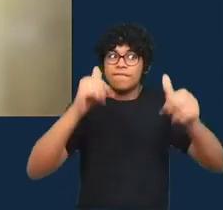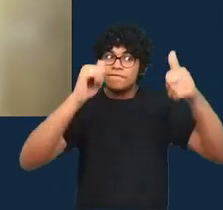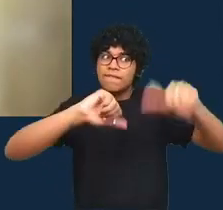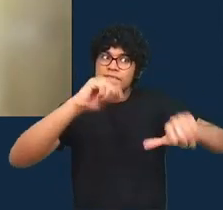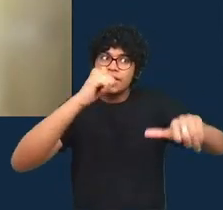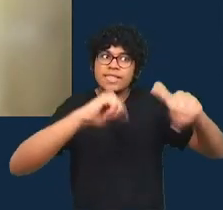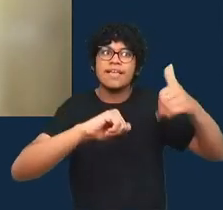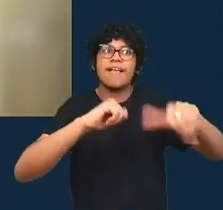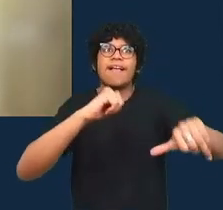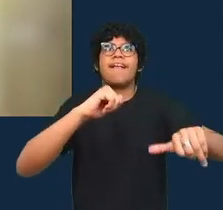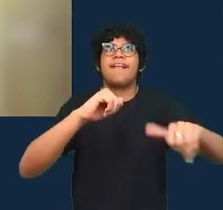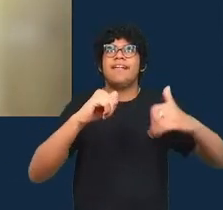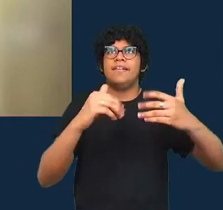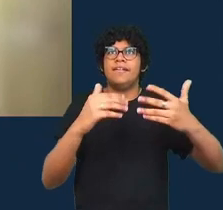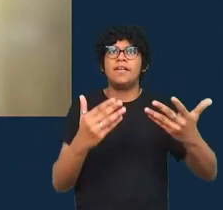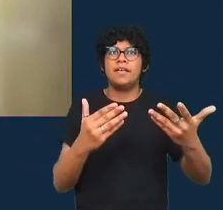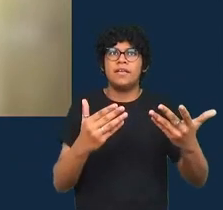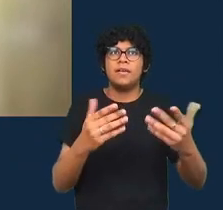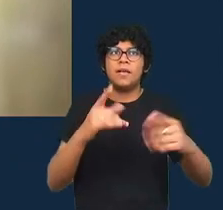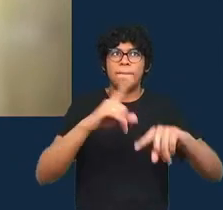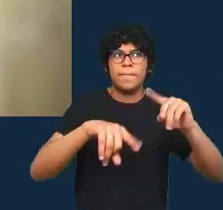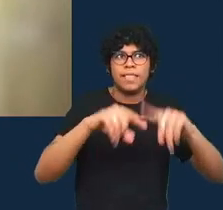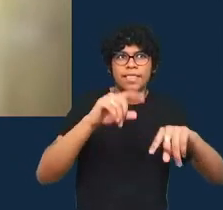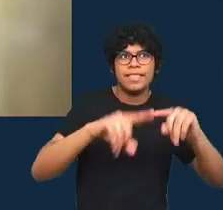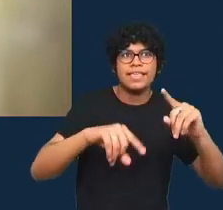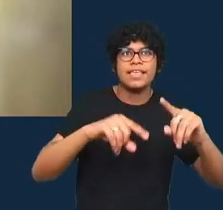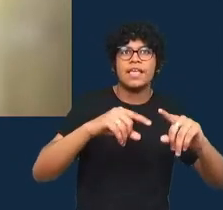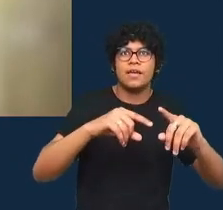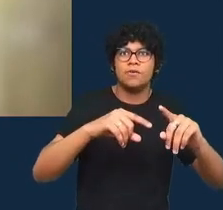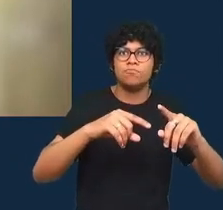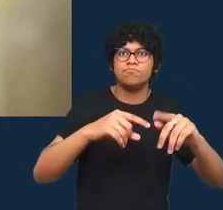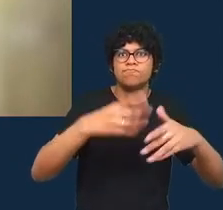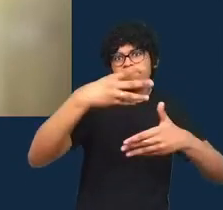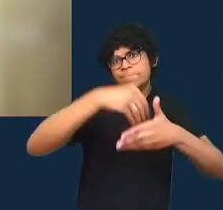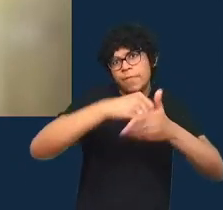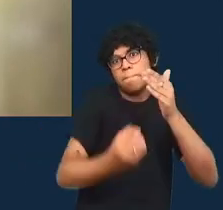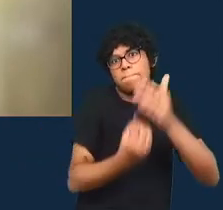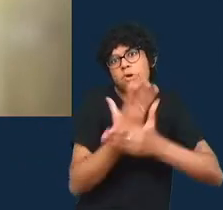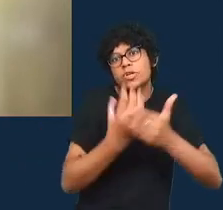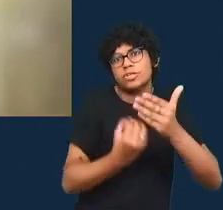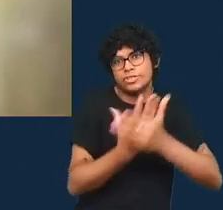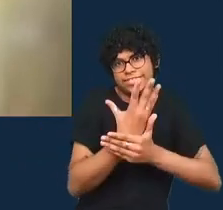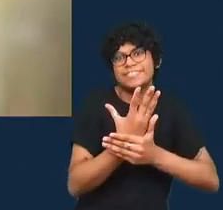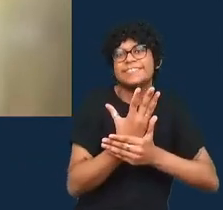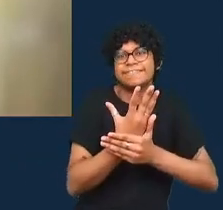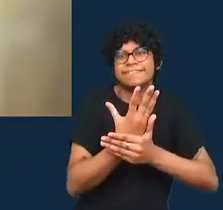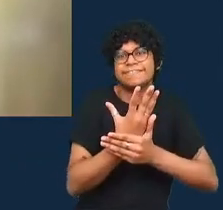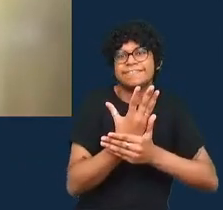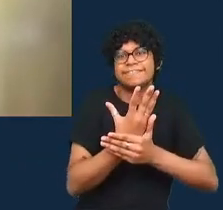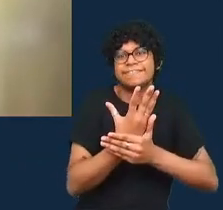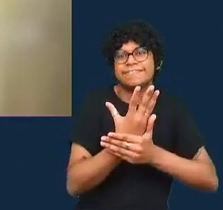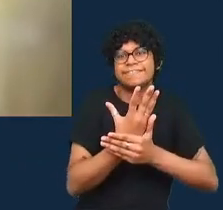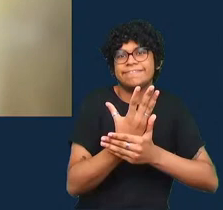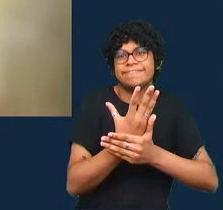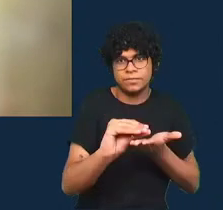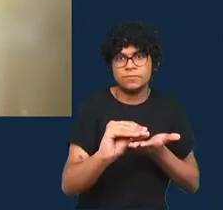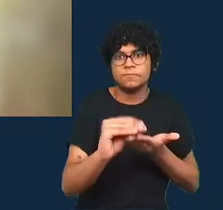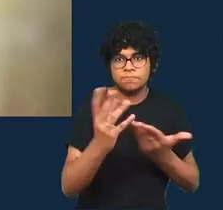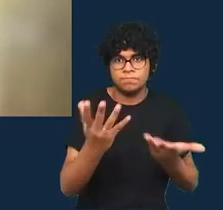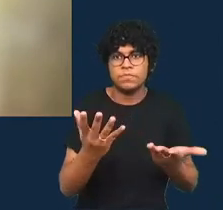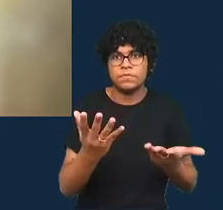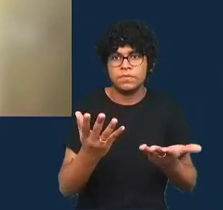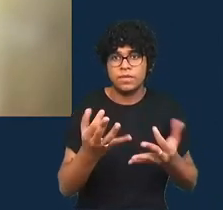equipamentos e as relações envolvidas na produção desses fatos exatamente como fazer isso eu acho que é uma questão de